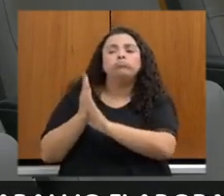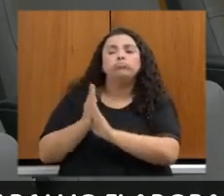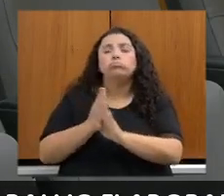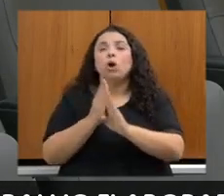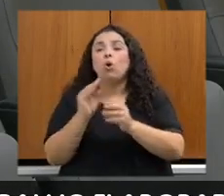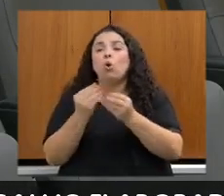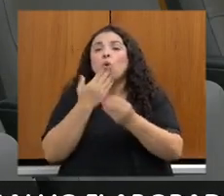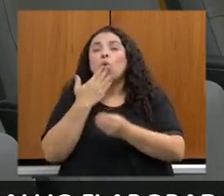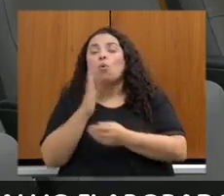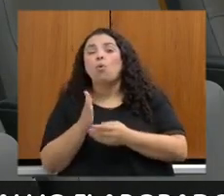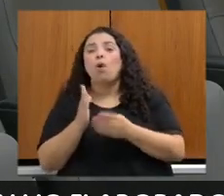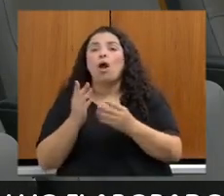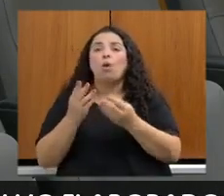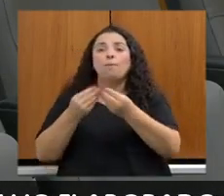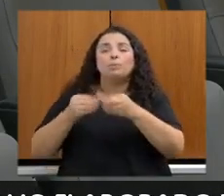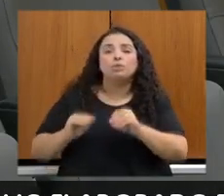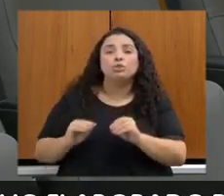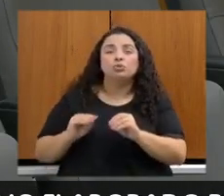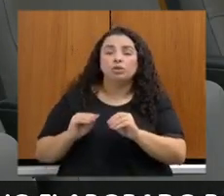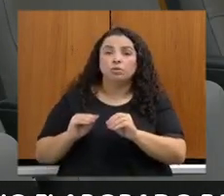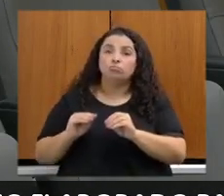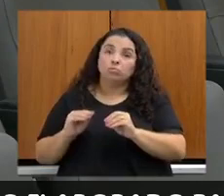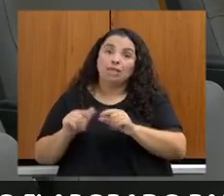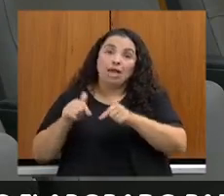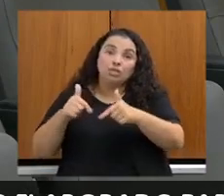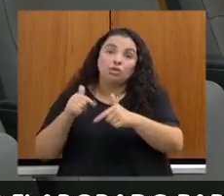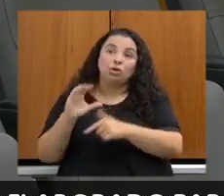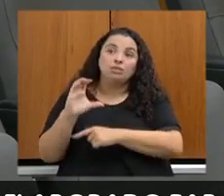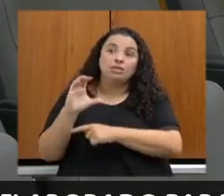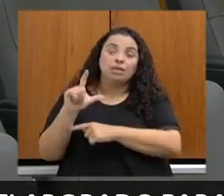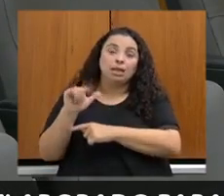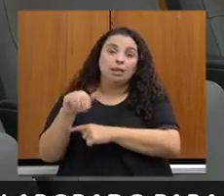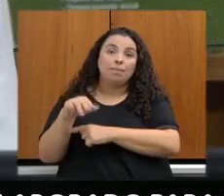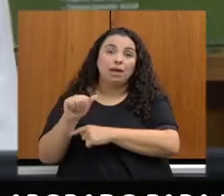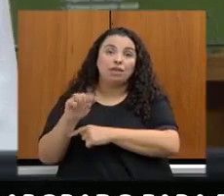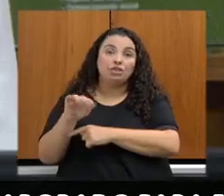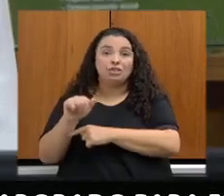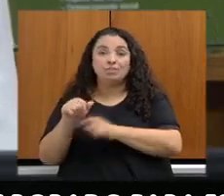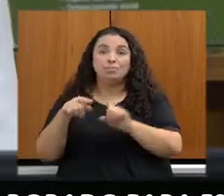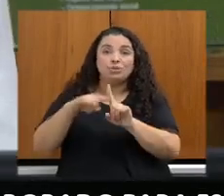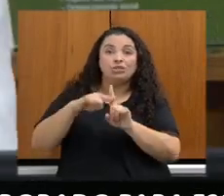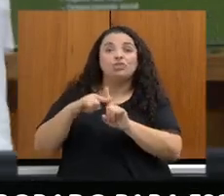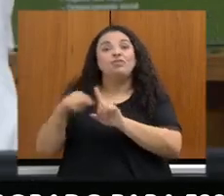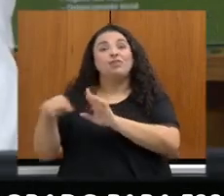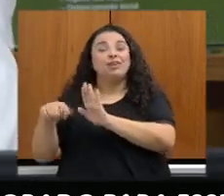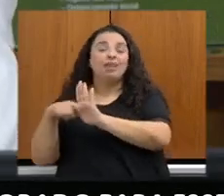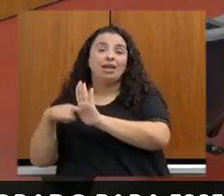dela nas ações climáticas, tanto negativamente quanto positivamente.